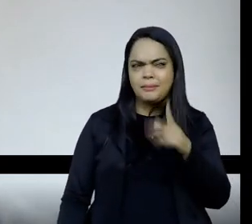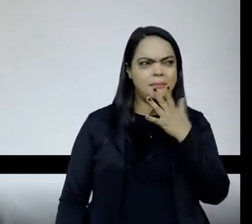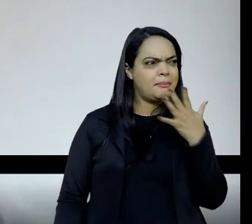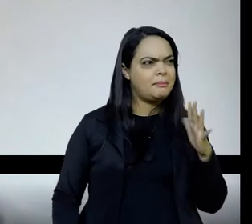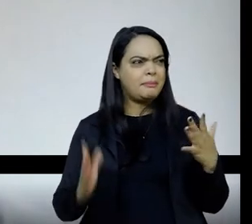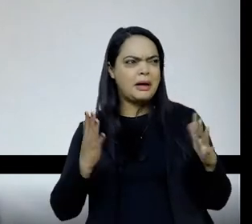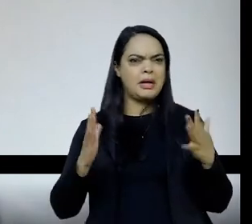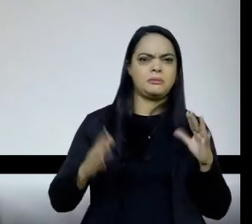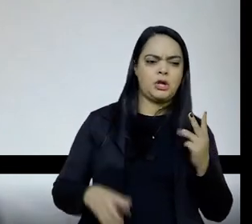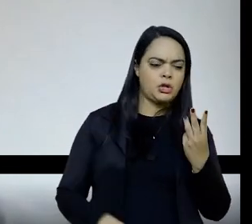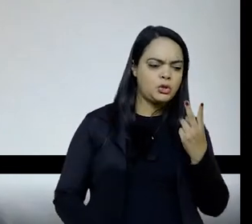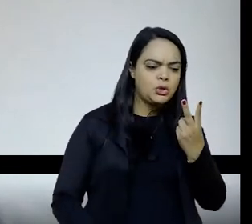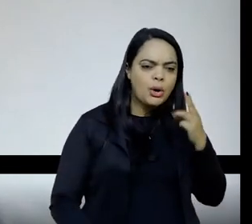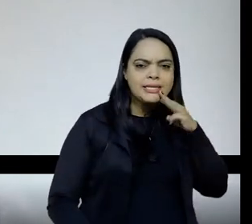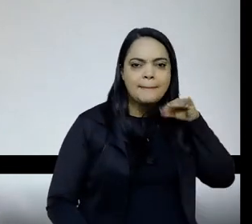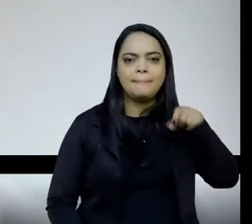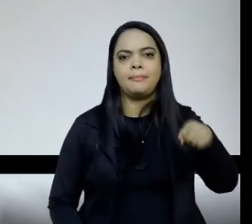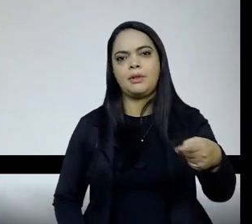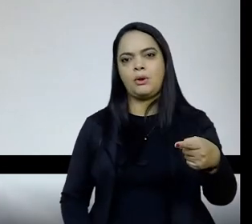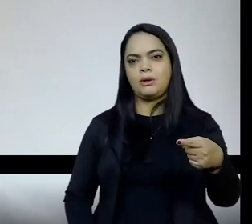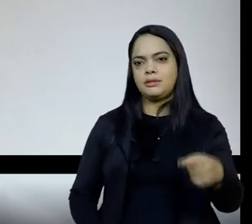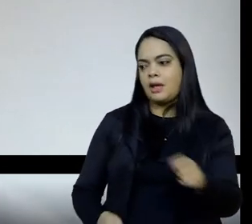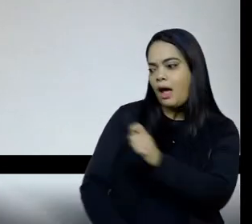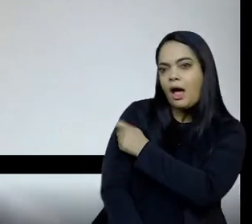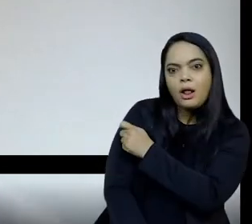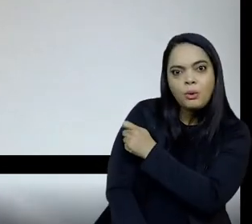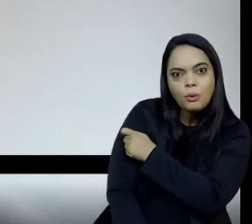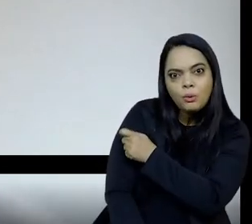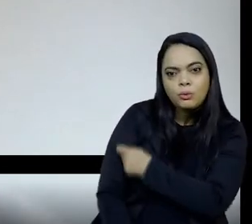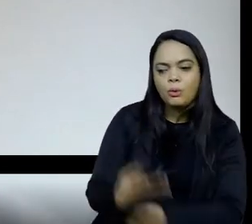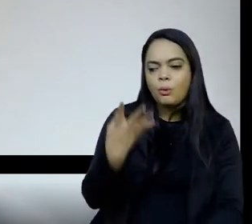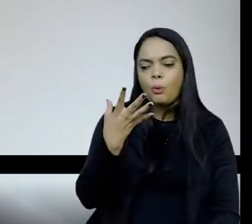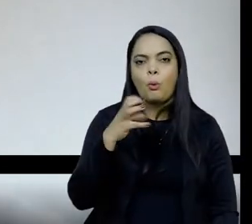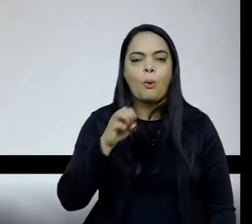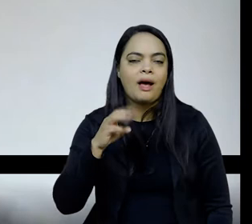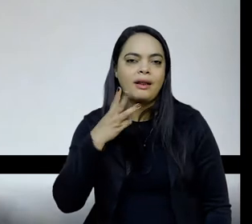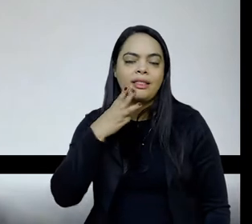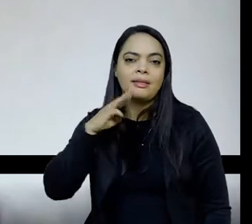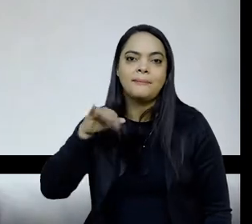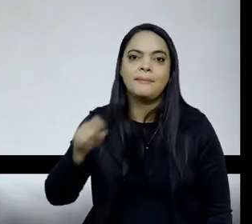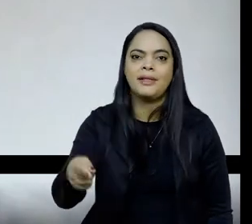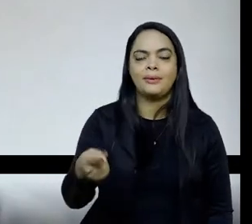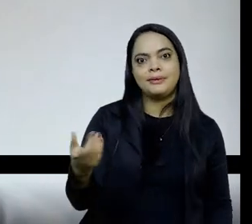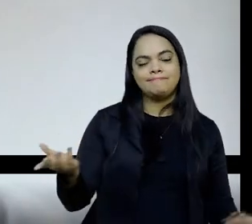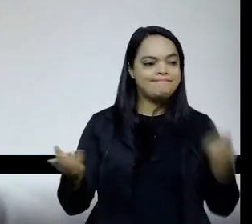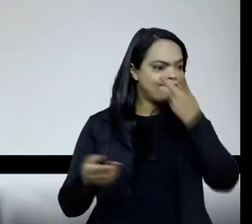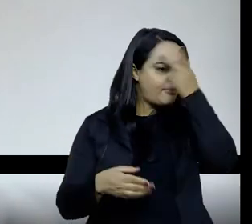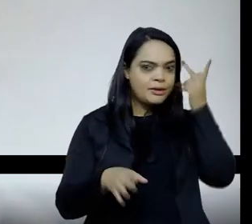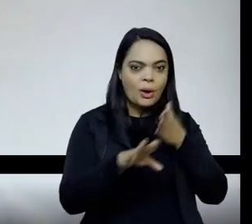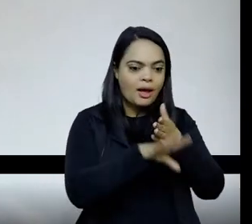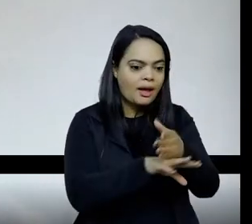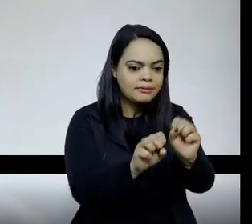alunos, nós estamos falando de mais de 40 milhões, então, desses sujeitos, desses outros e outros, é impossível